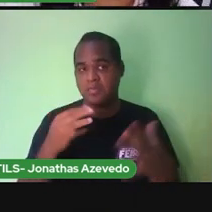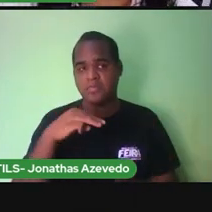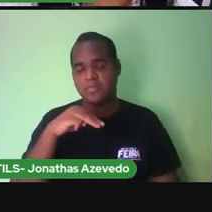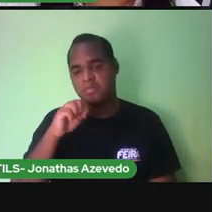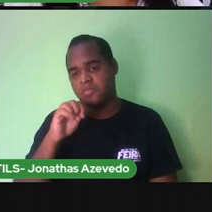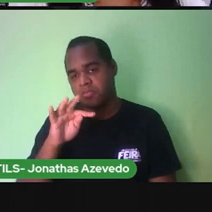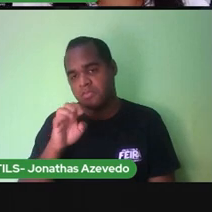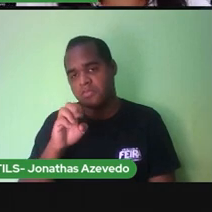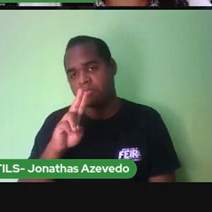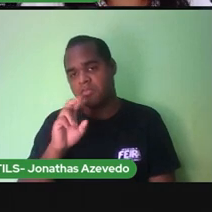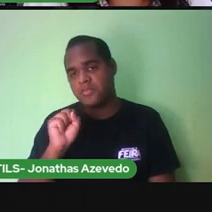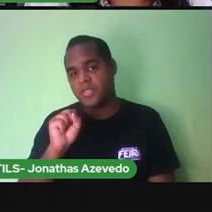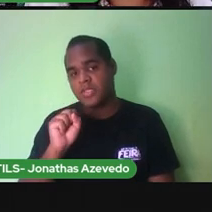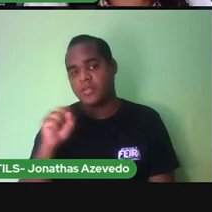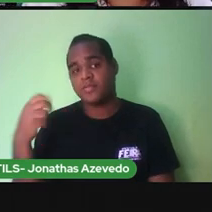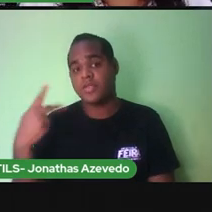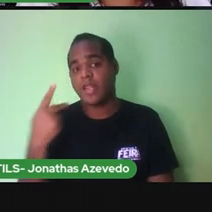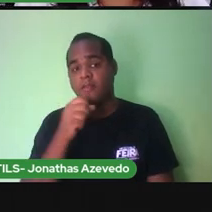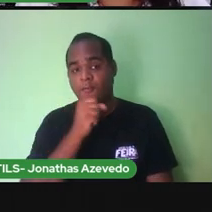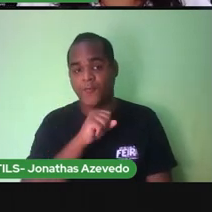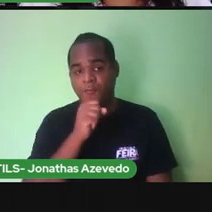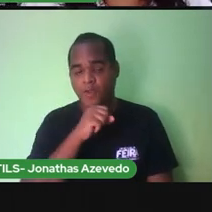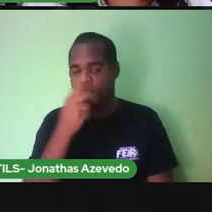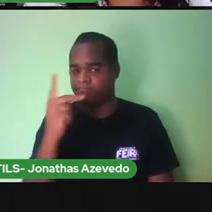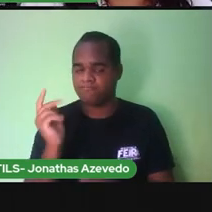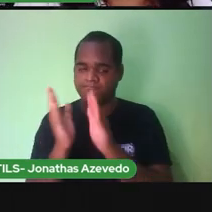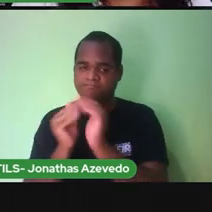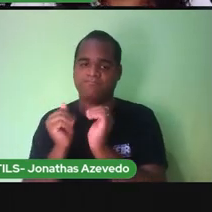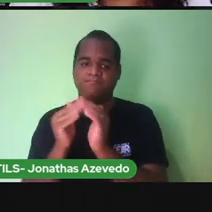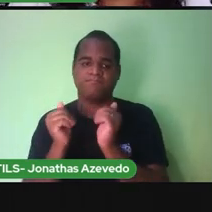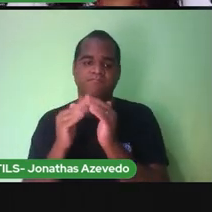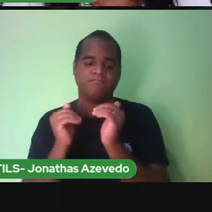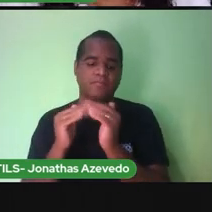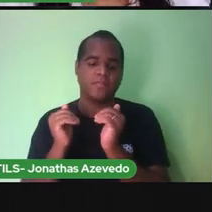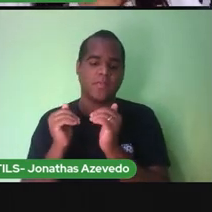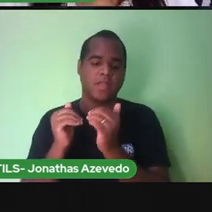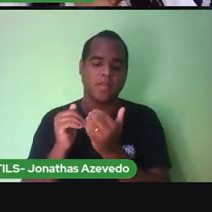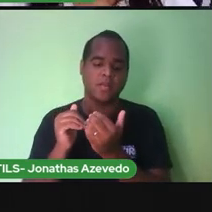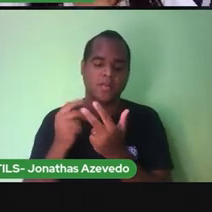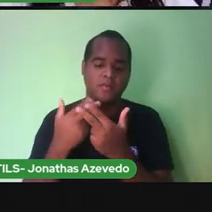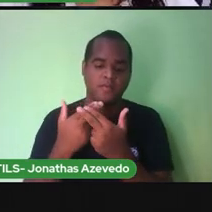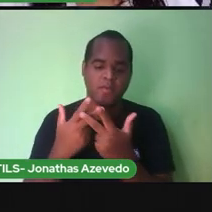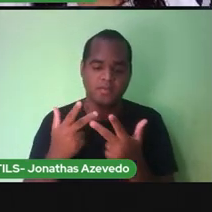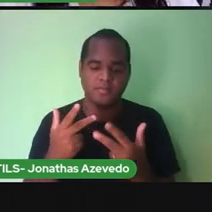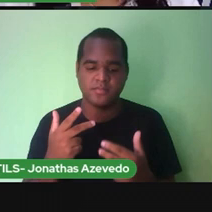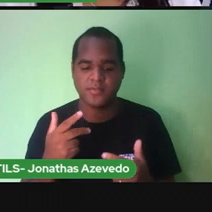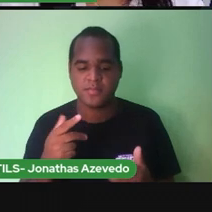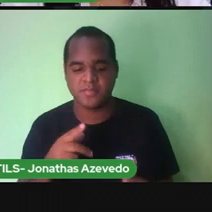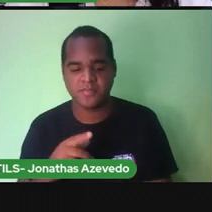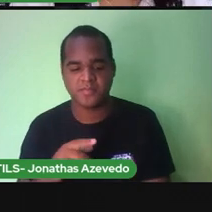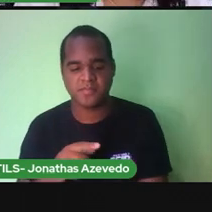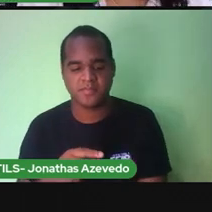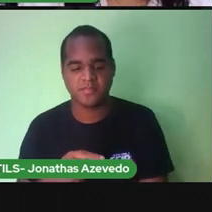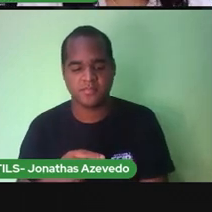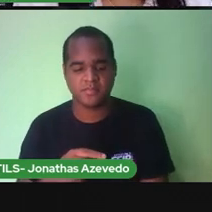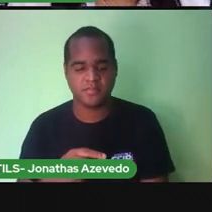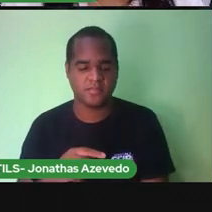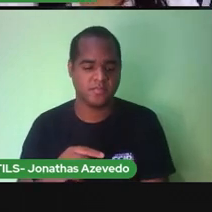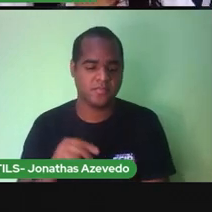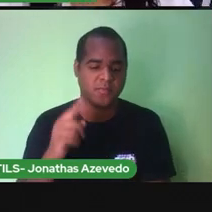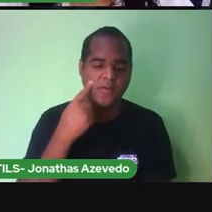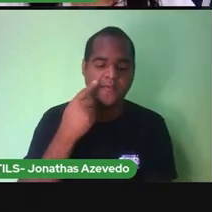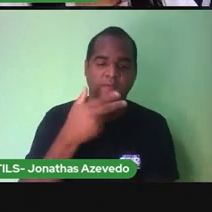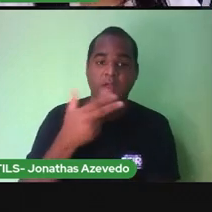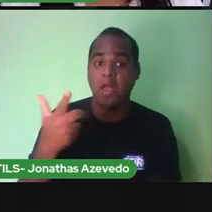Que a avó dele Media Todas as vezes Que ele chegava Na casa dela Nós colocamos Em duas ordens Primeiro do